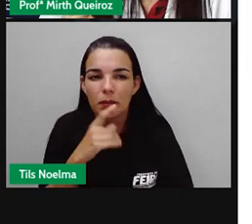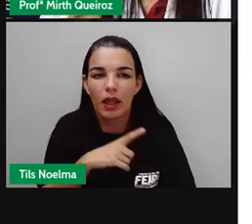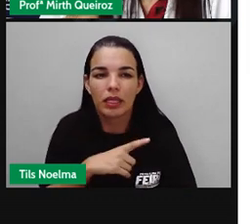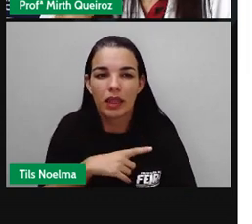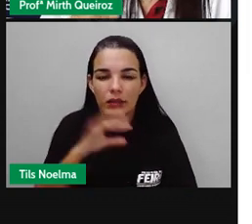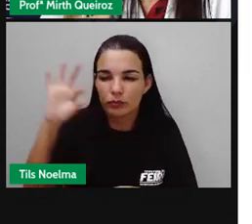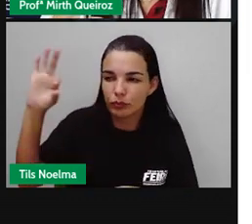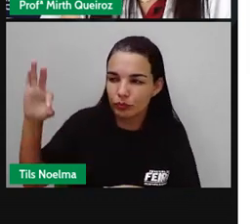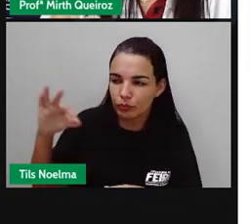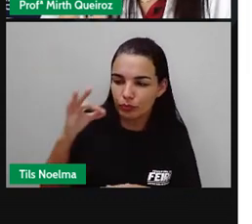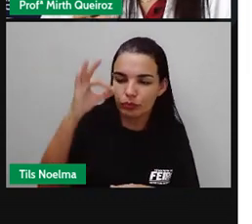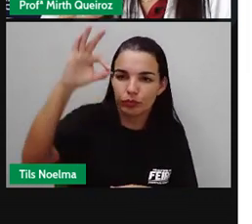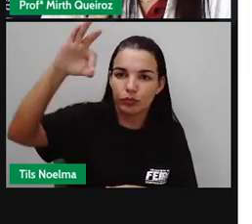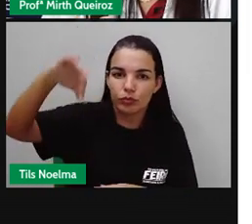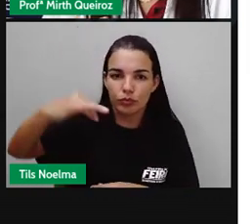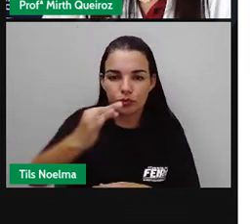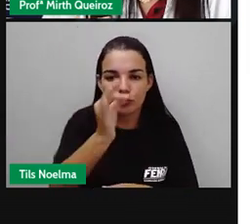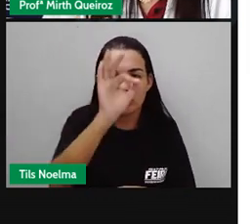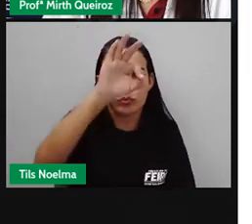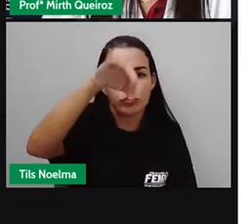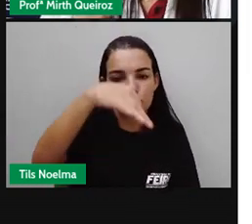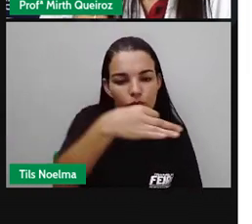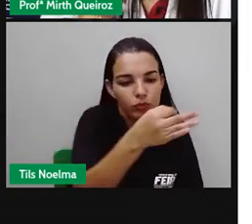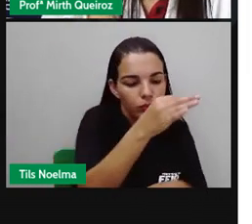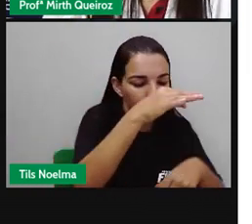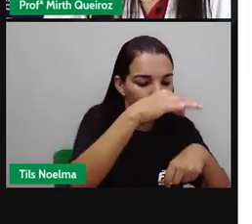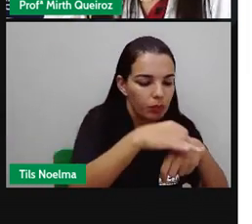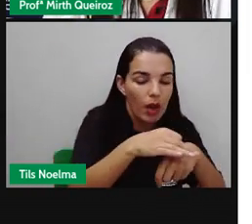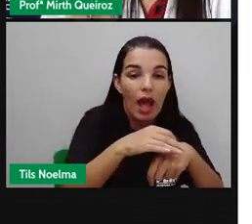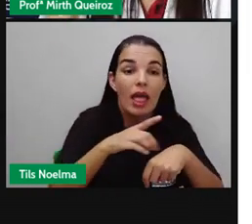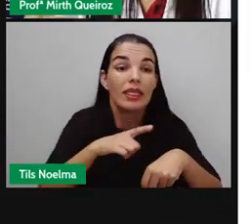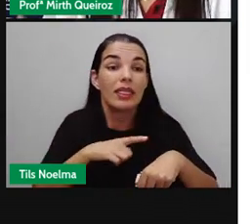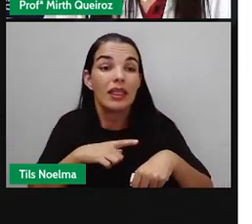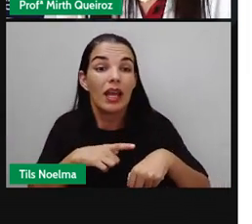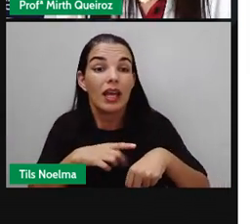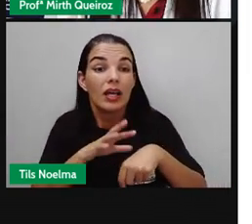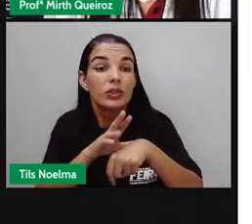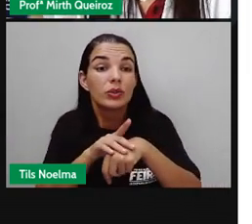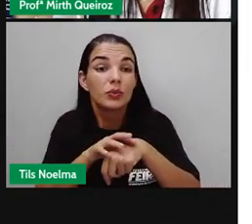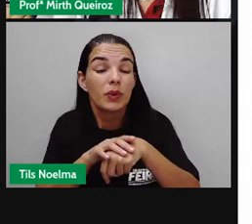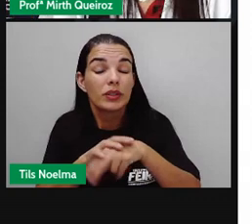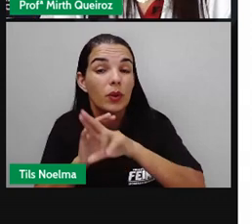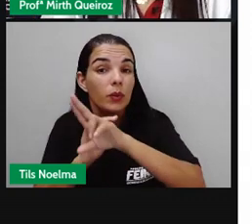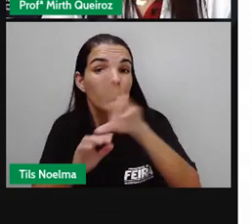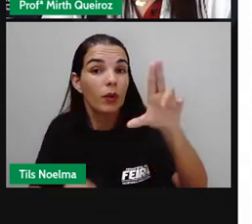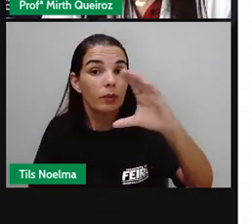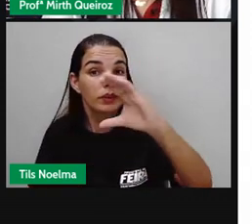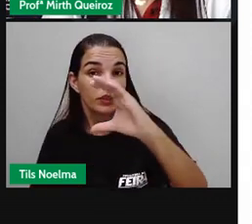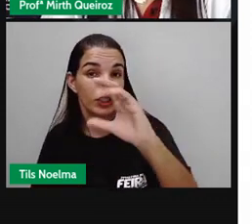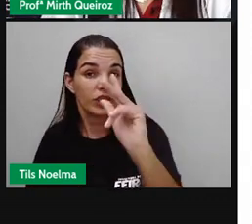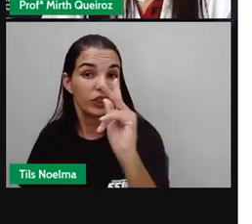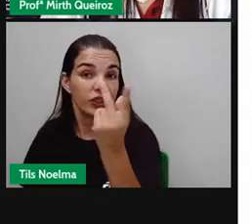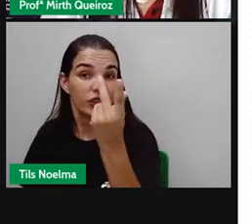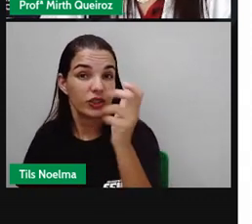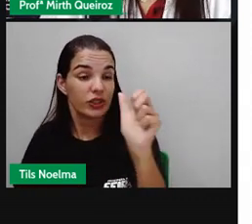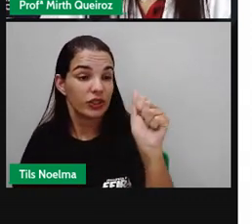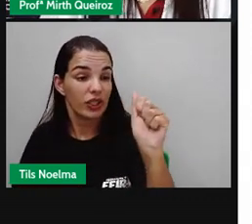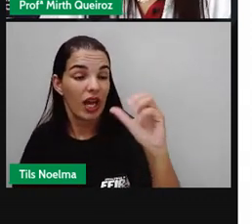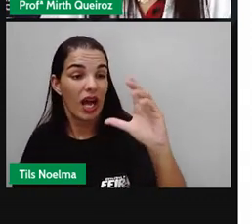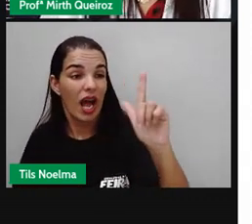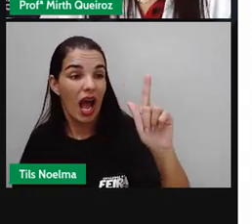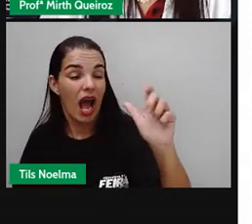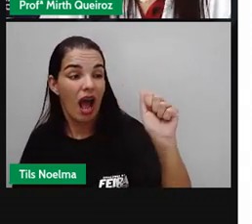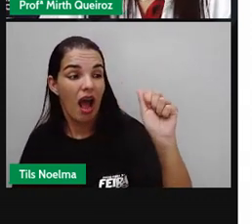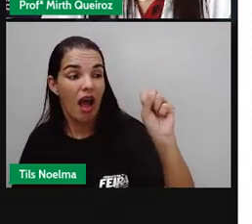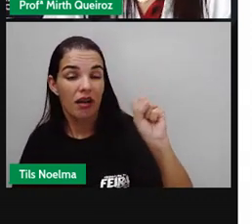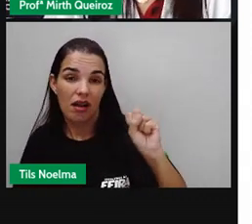barbeiro, ele carrega o protozoário, né? Da doença causadora de Chagas. Da doença